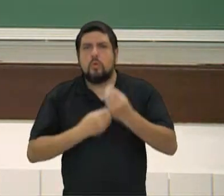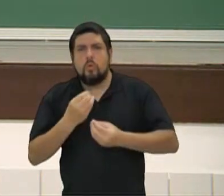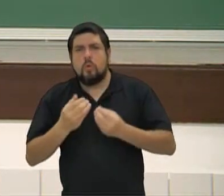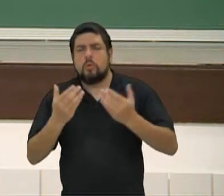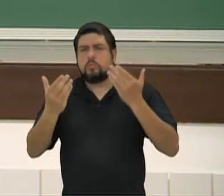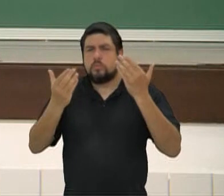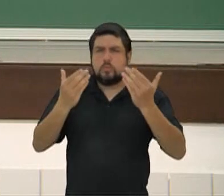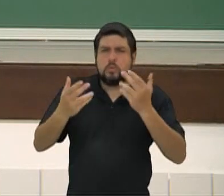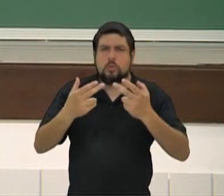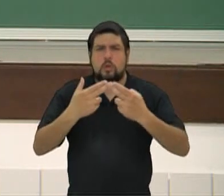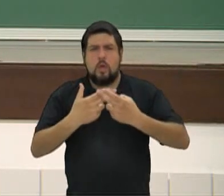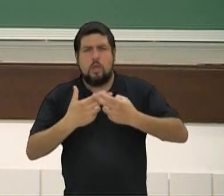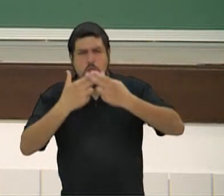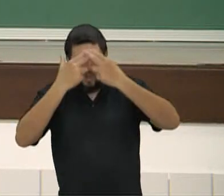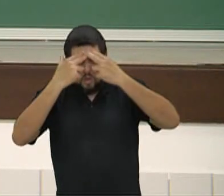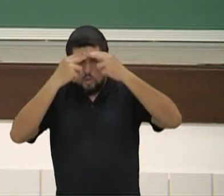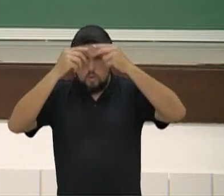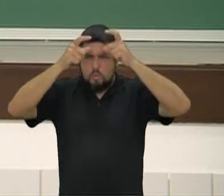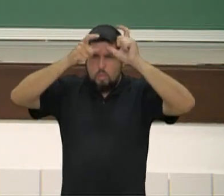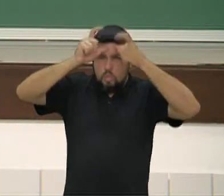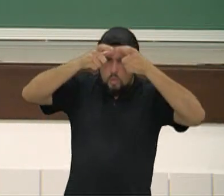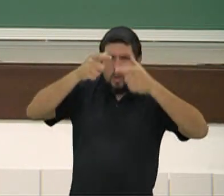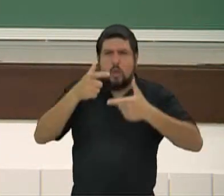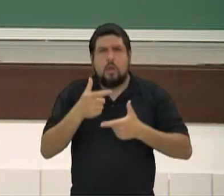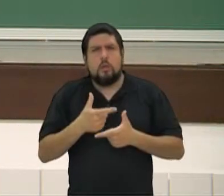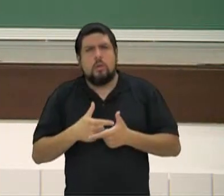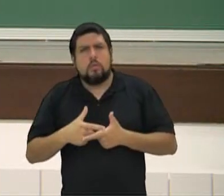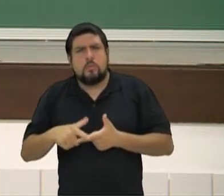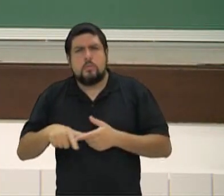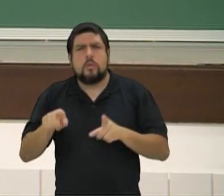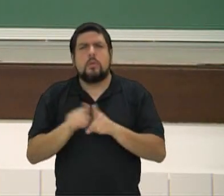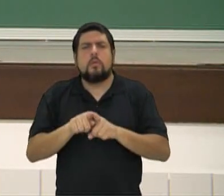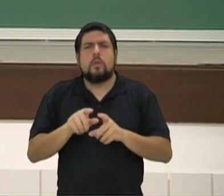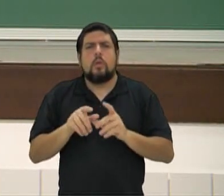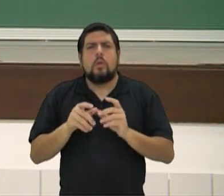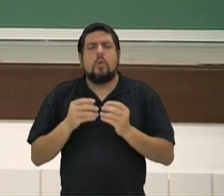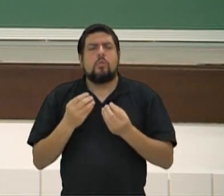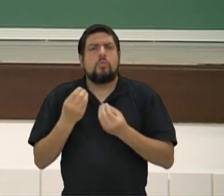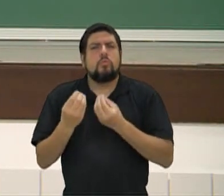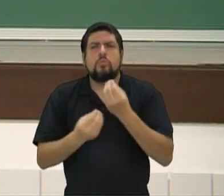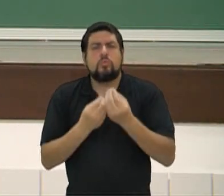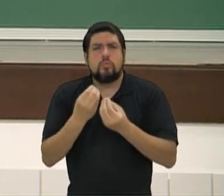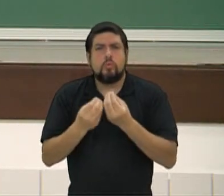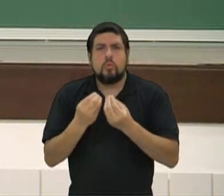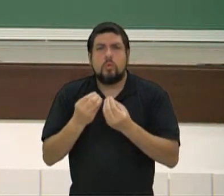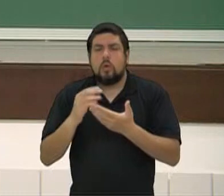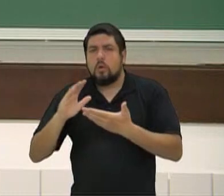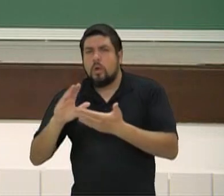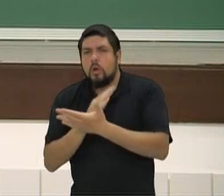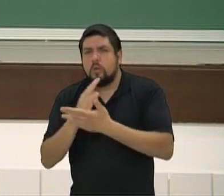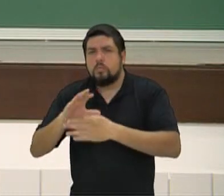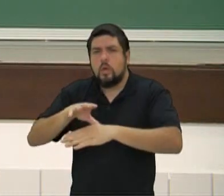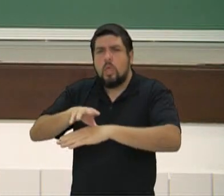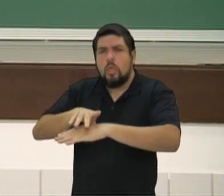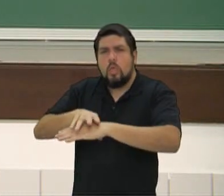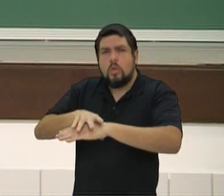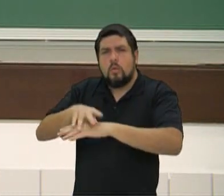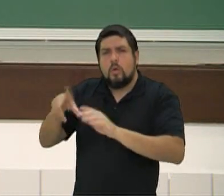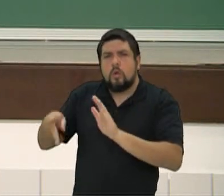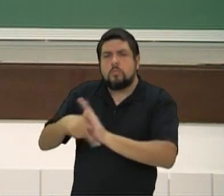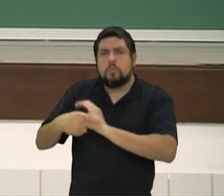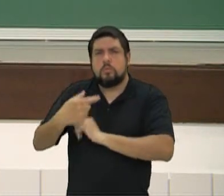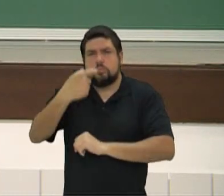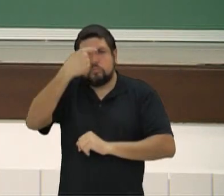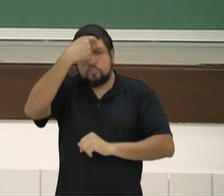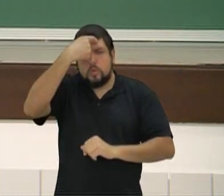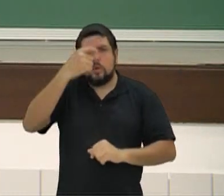traumas, problemas mentais, principalmente relacionados a algumas doenças psíquicas direto, como, por exemplo,